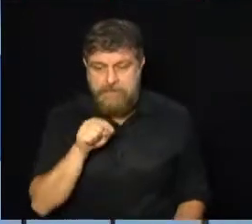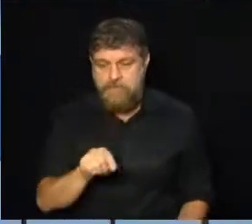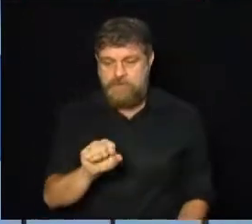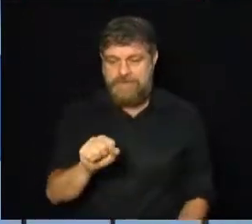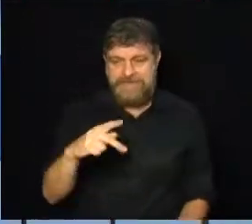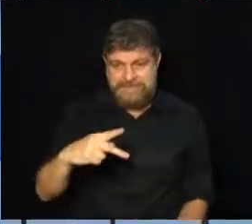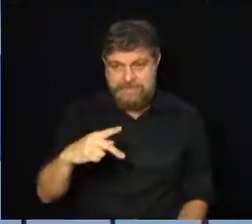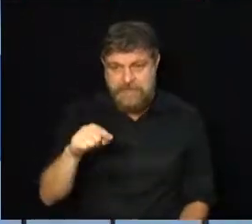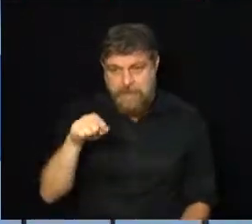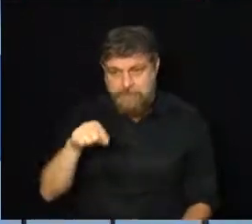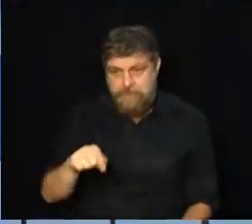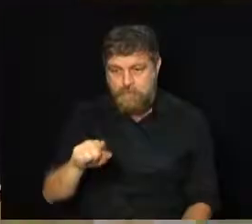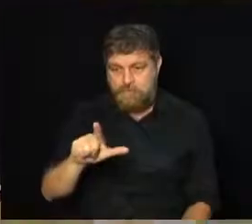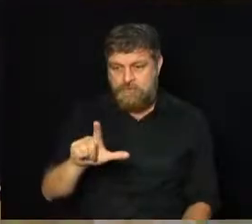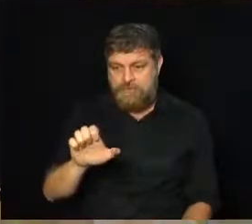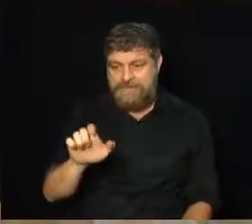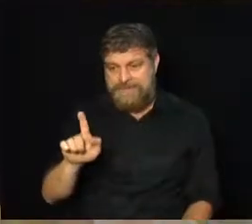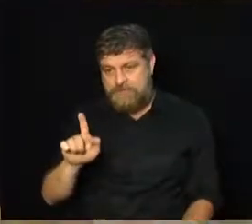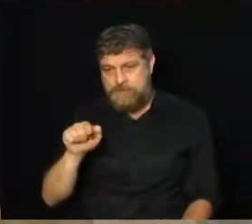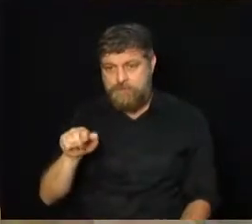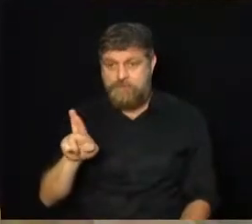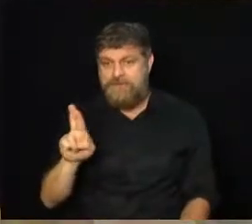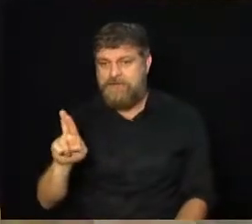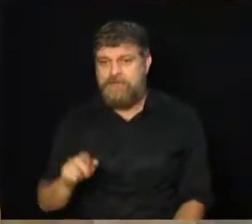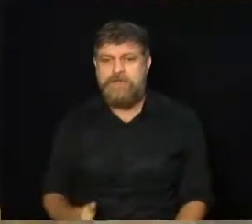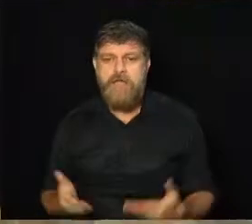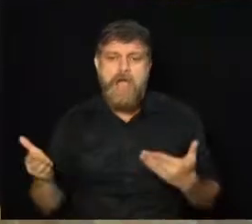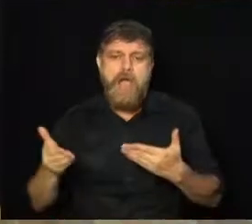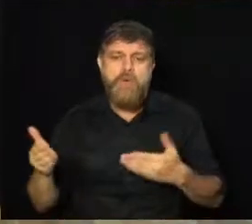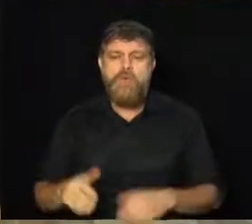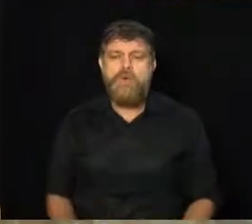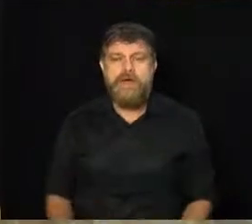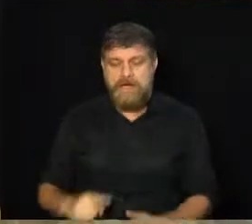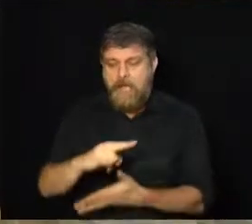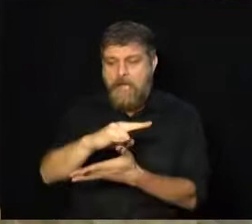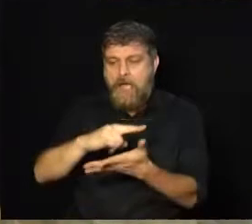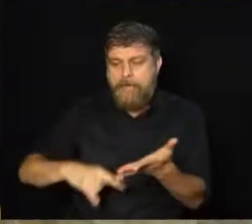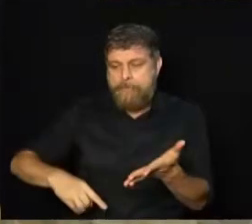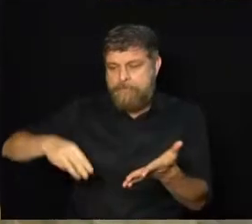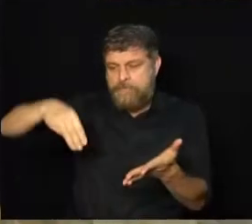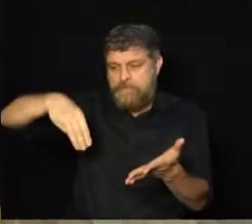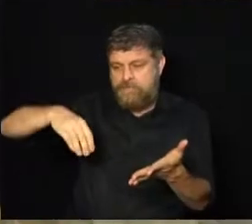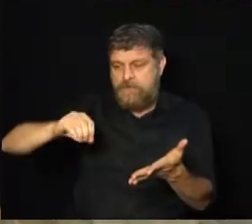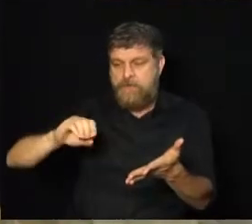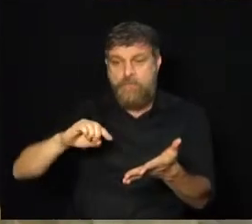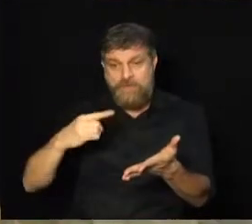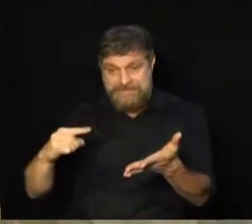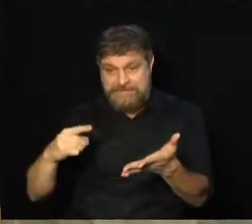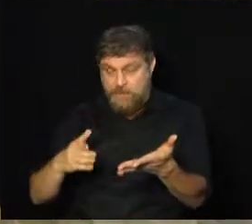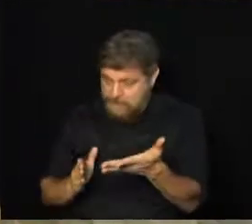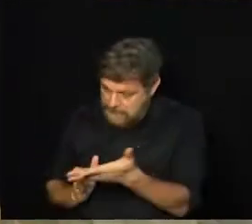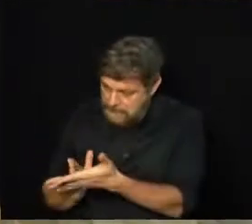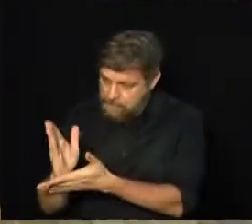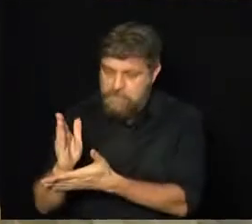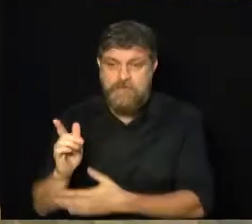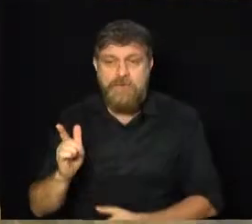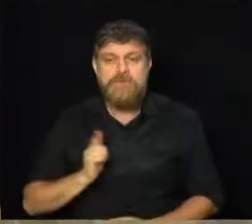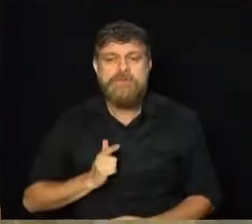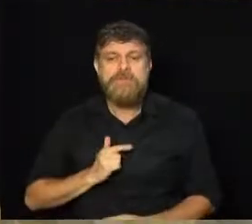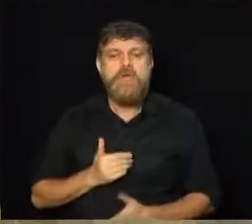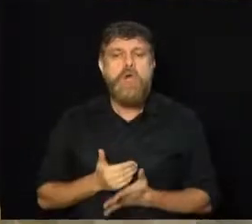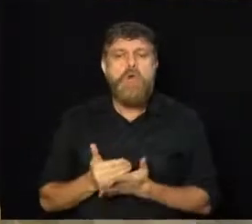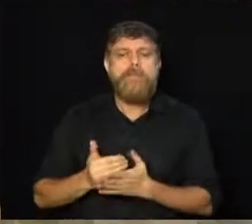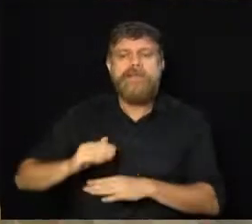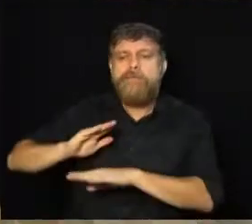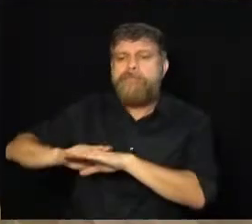.legi.br. Hora de nós falarmos sobre as moções que foram aprovadas. A gente começa com uma que é da autoria do